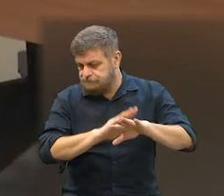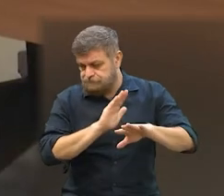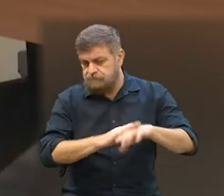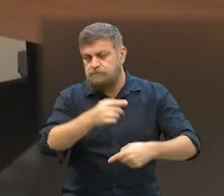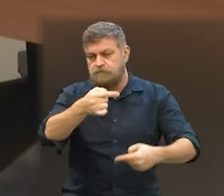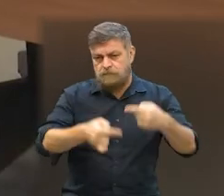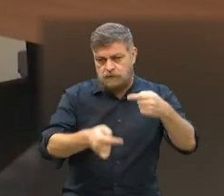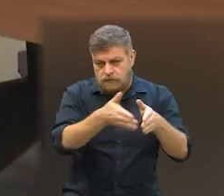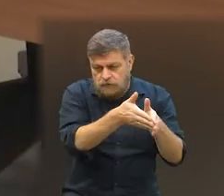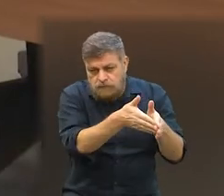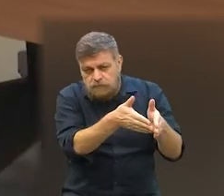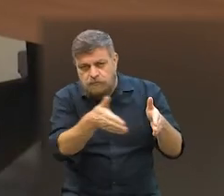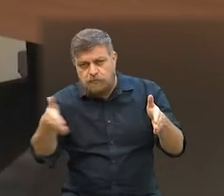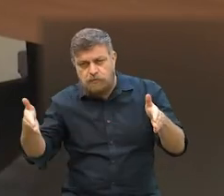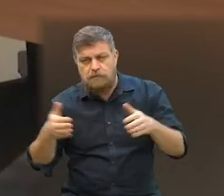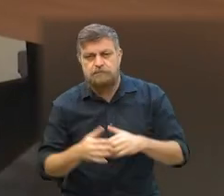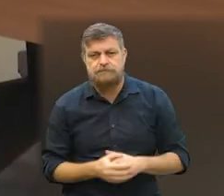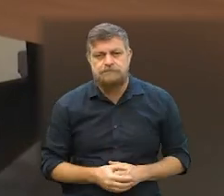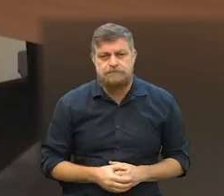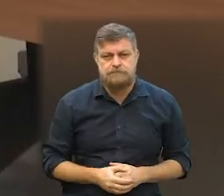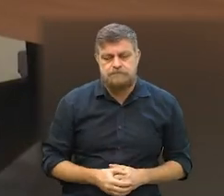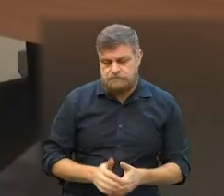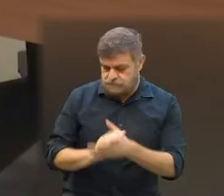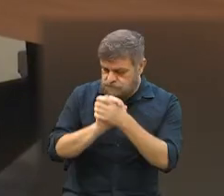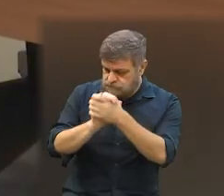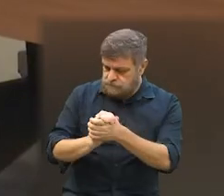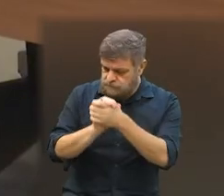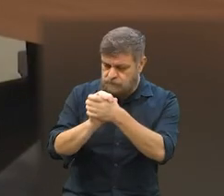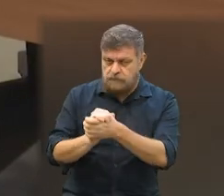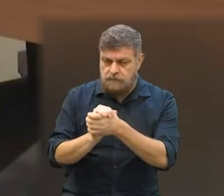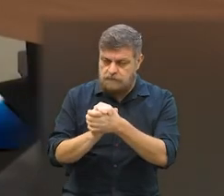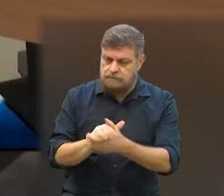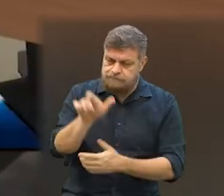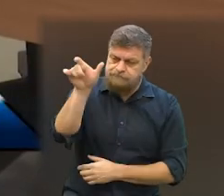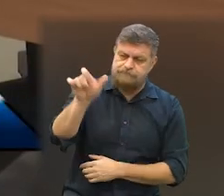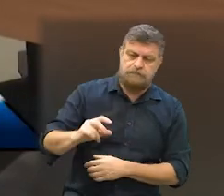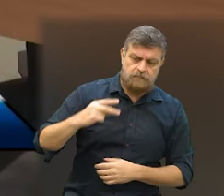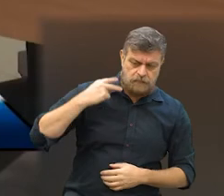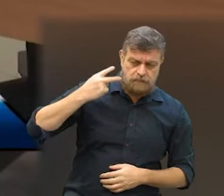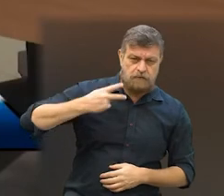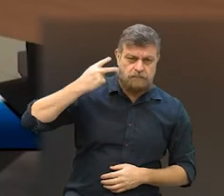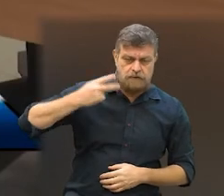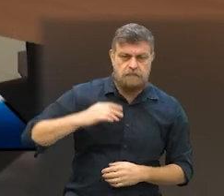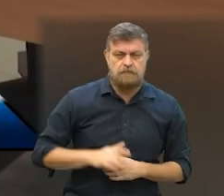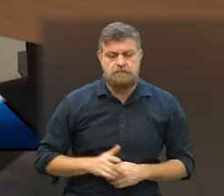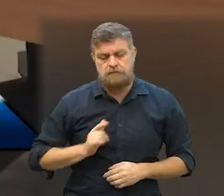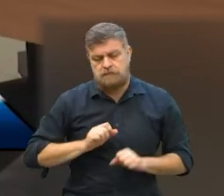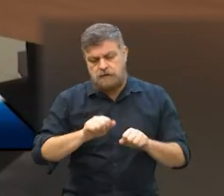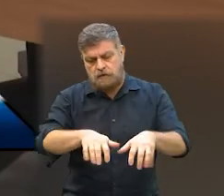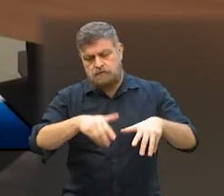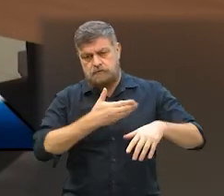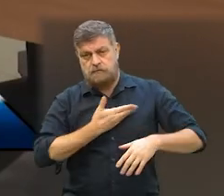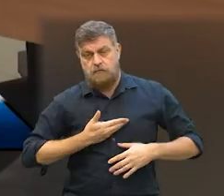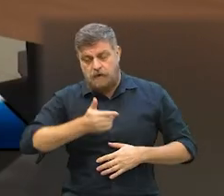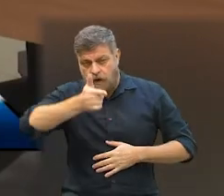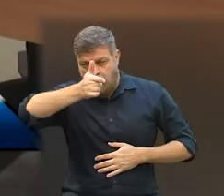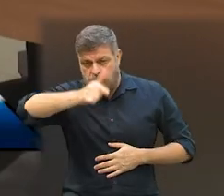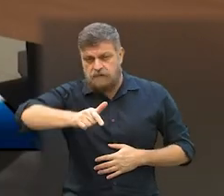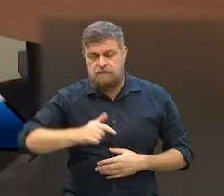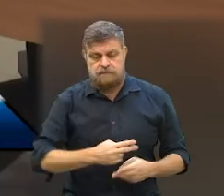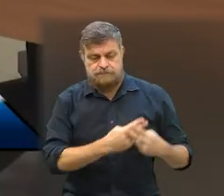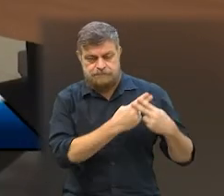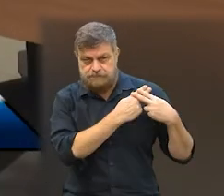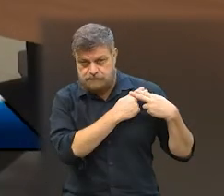iniciativa durante a discussão do projeto de lei. Quero parabenizá-lo por essa audiência mais uma